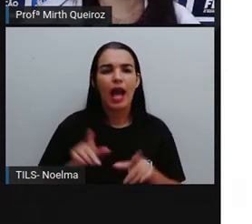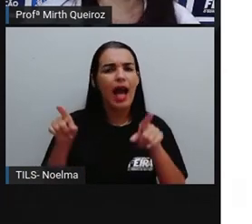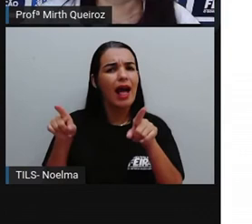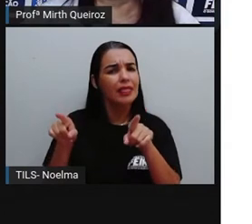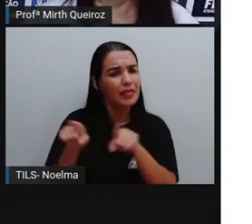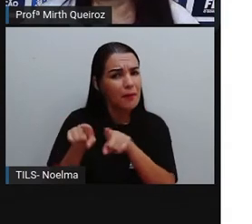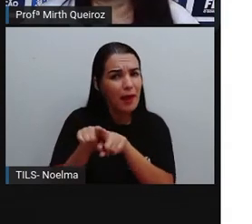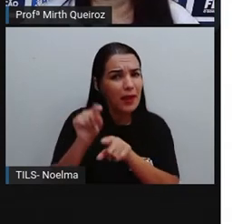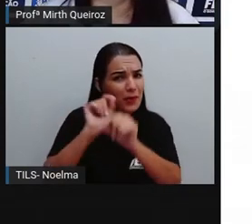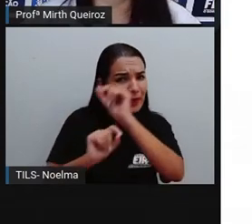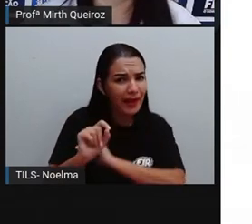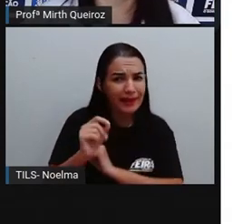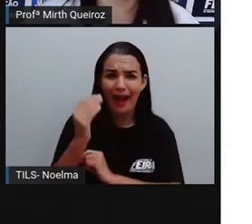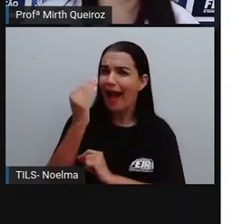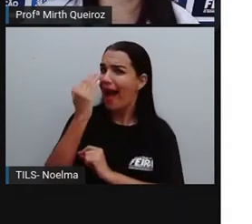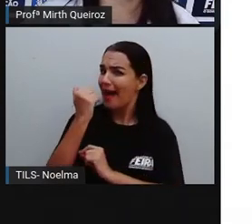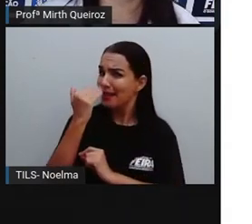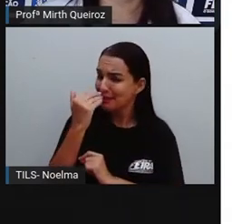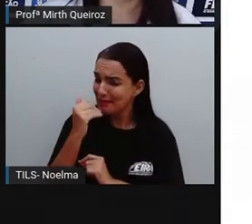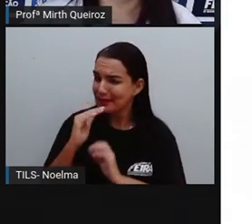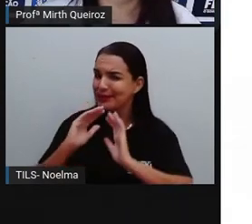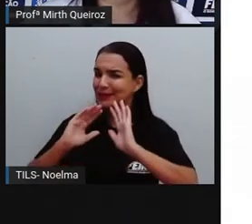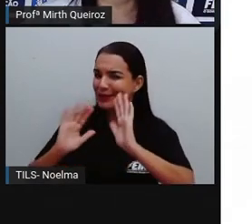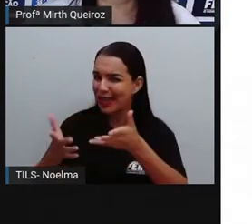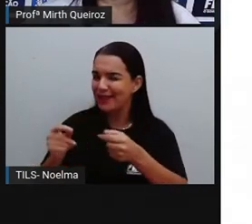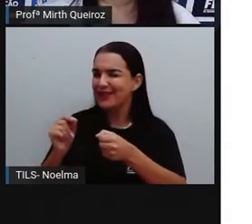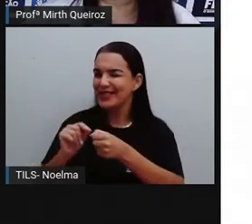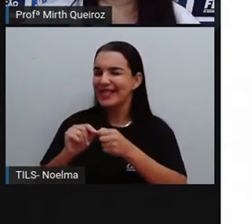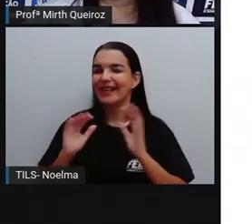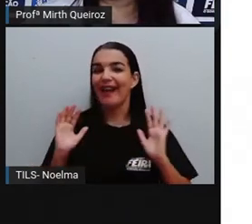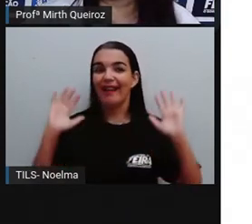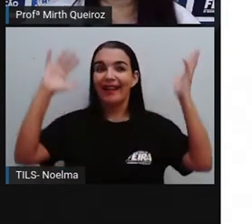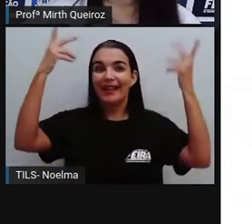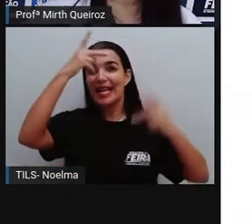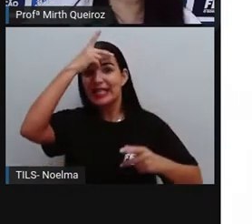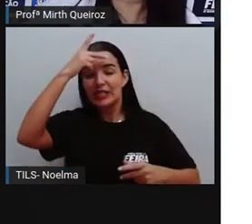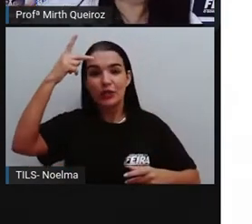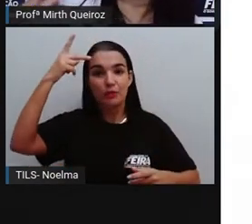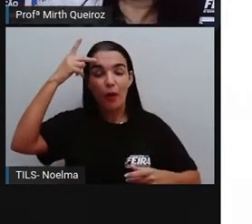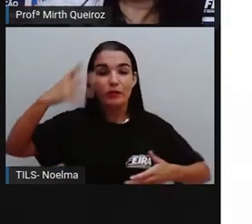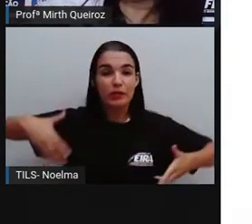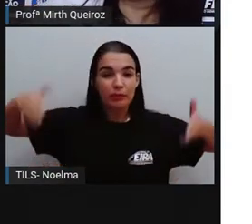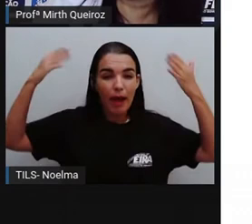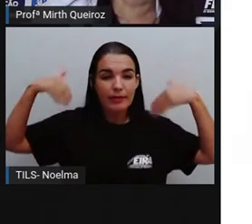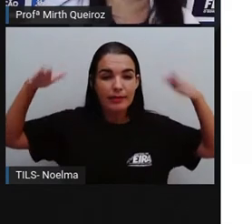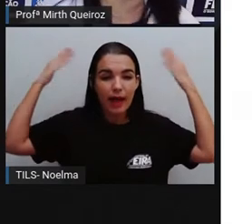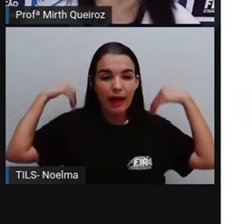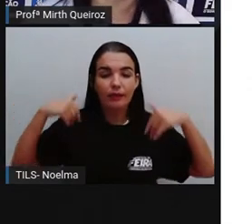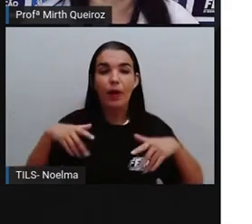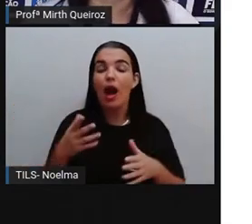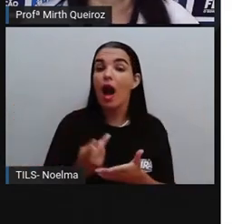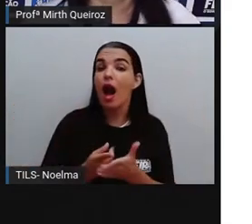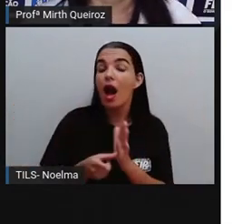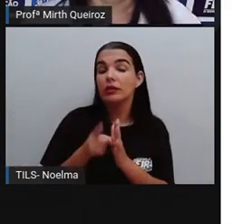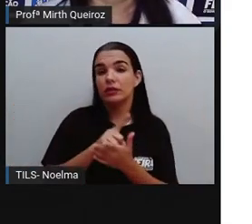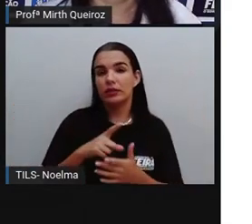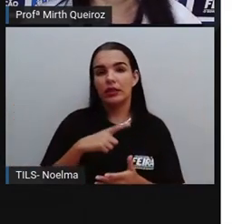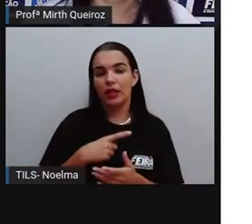Até alimentos já fizeram a alegria dos povos antigos. Antes da gente ter a moeda, né?